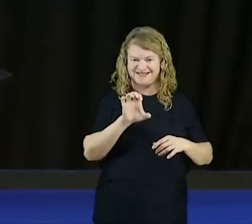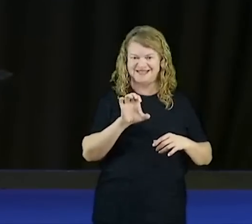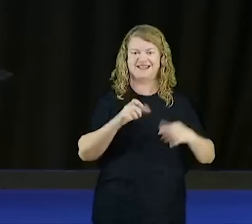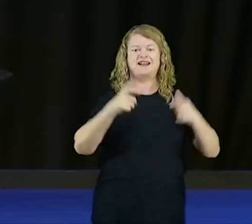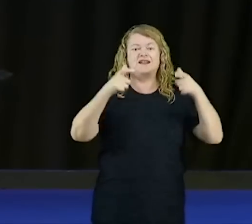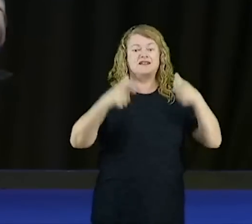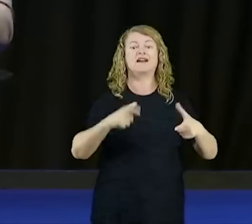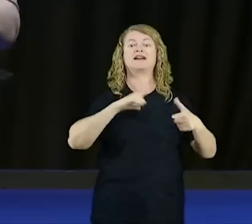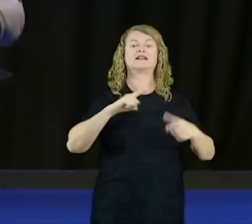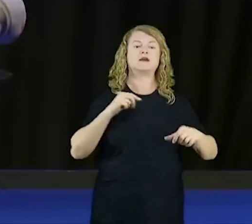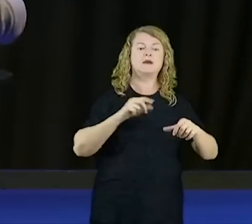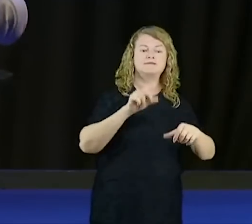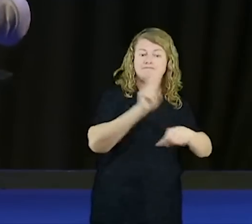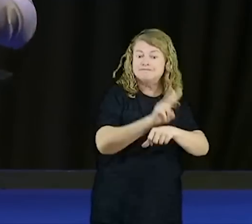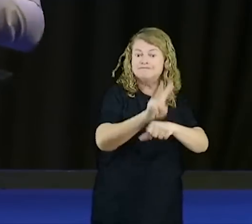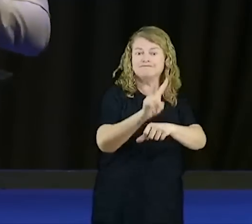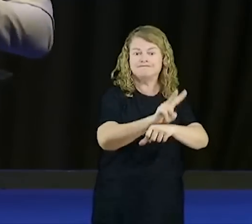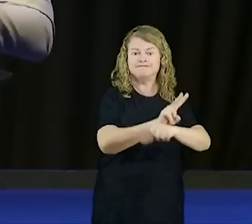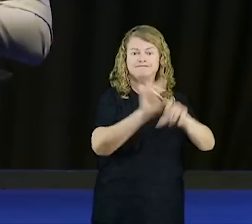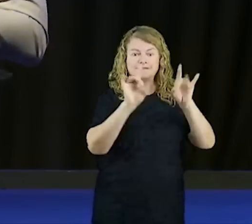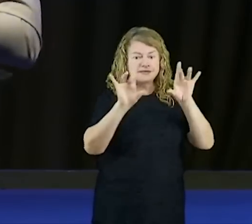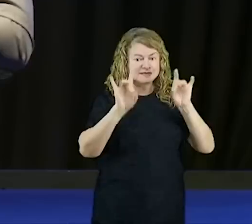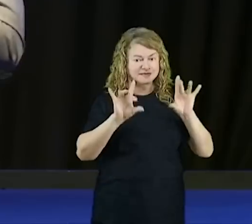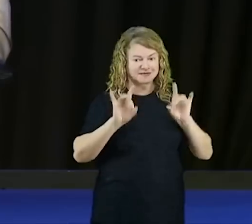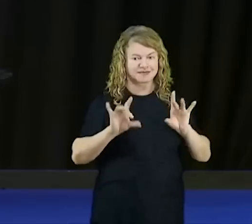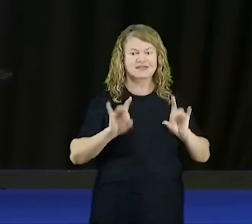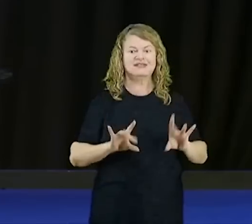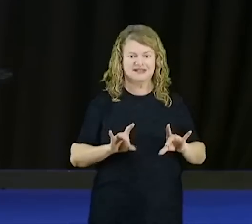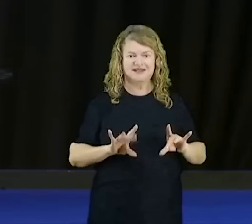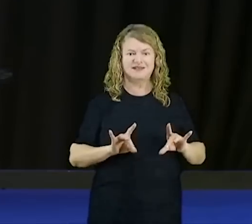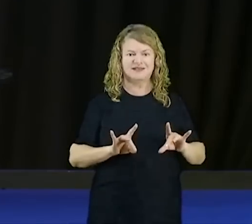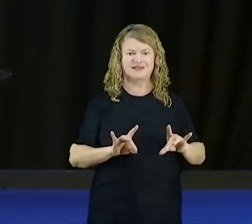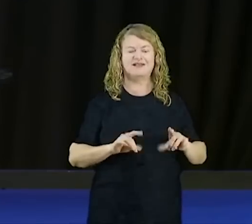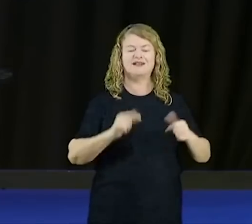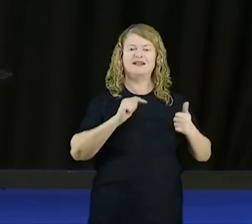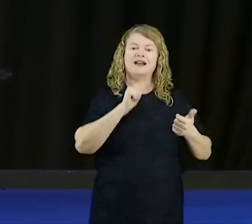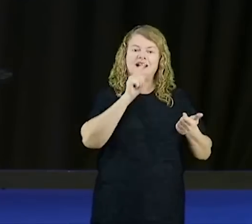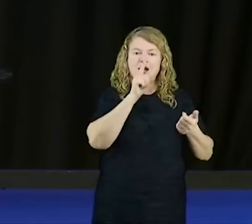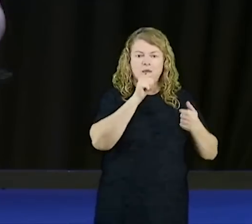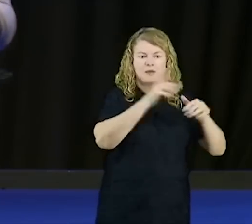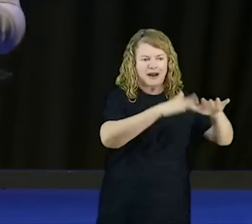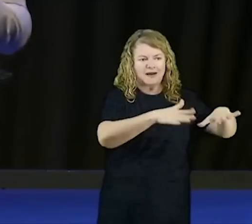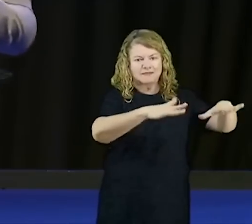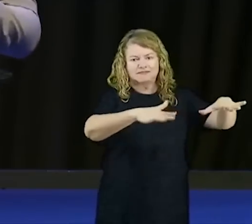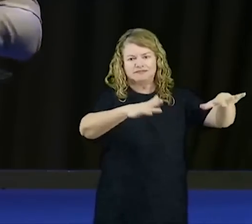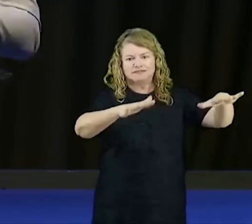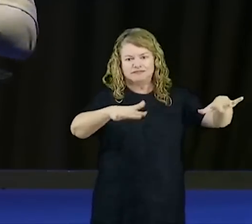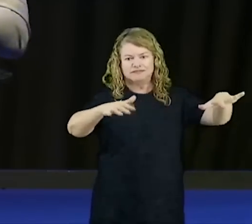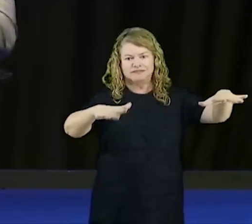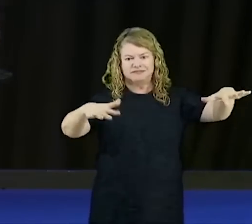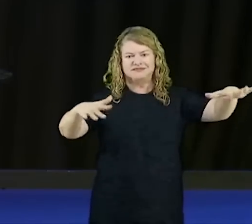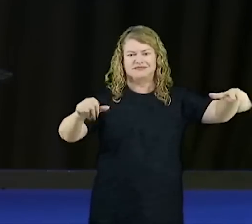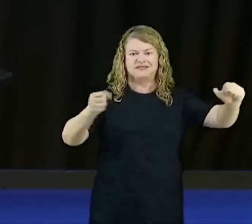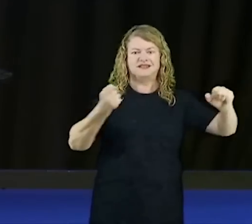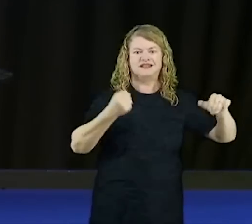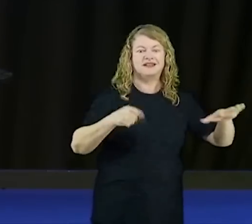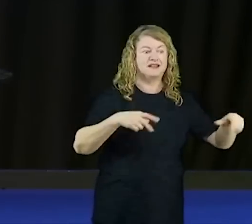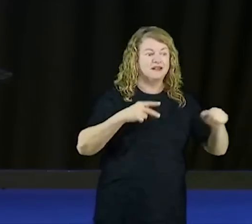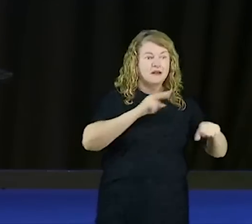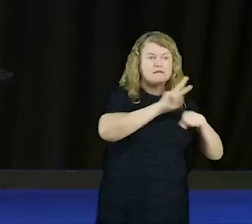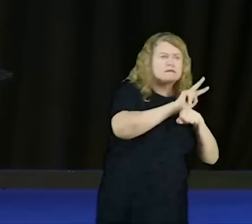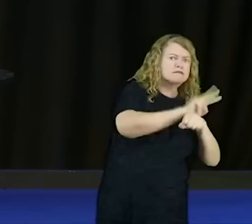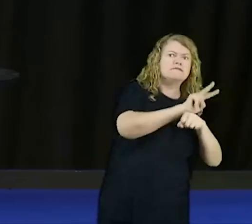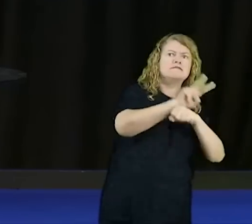proteção de algo que era a própria costa brasileira, de uma invasão, de uma possível